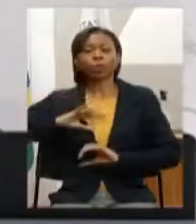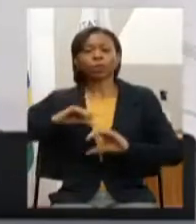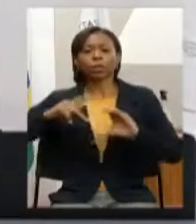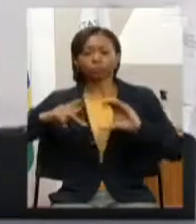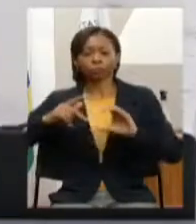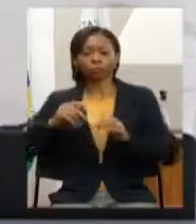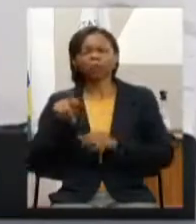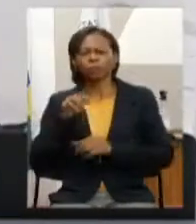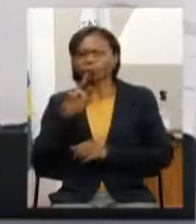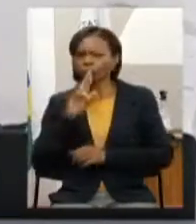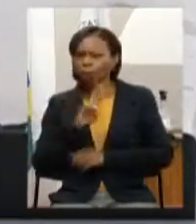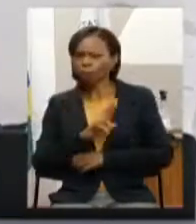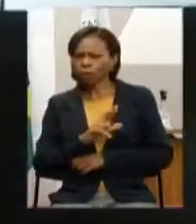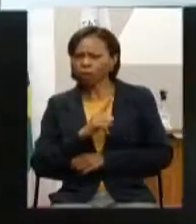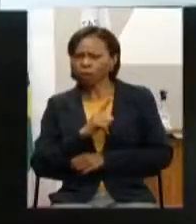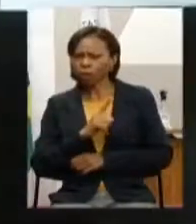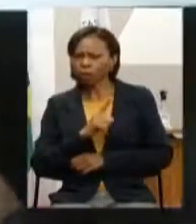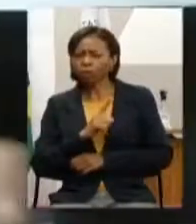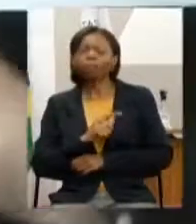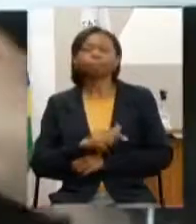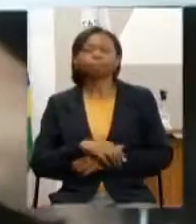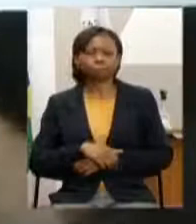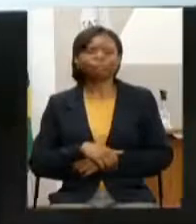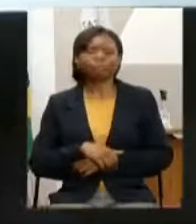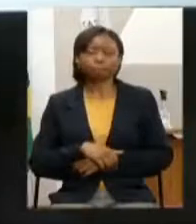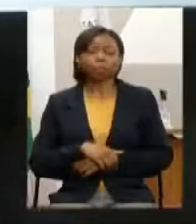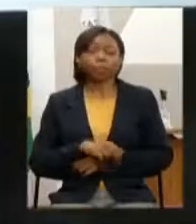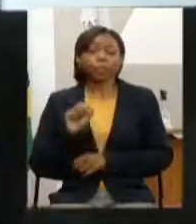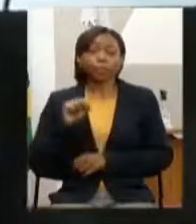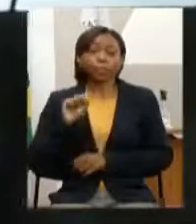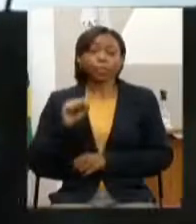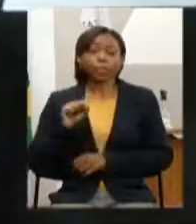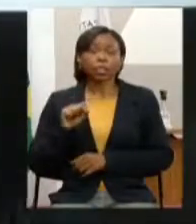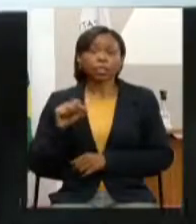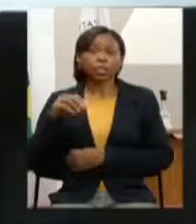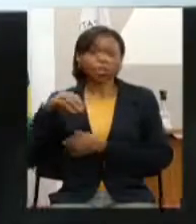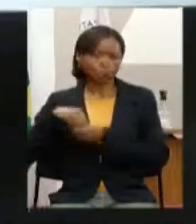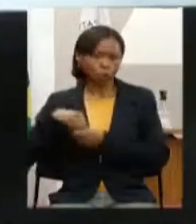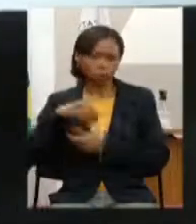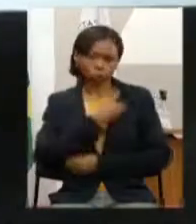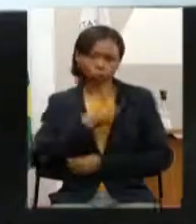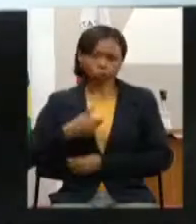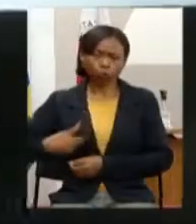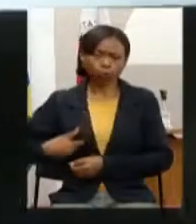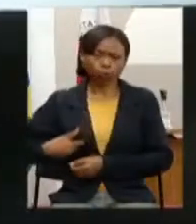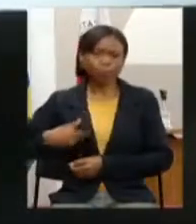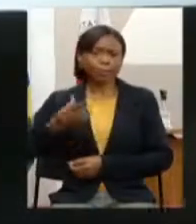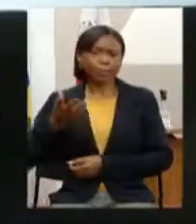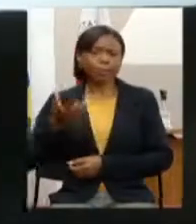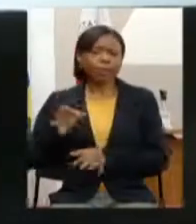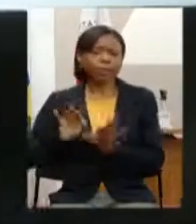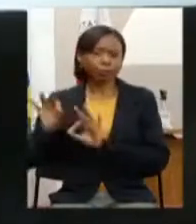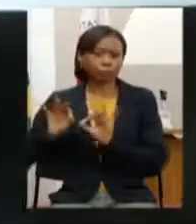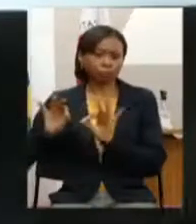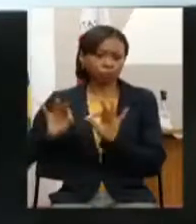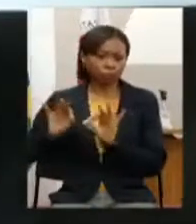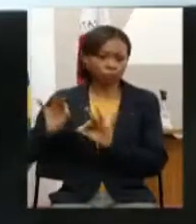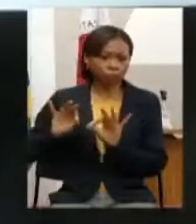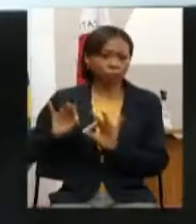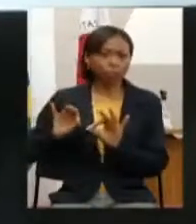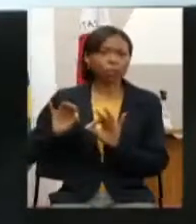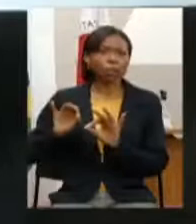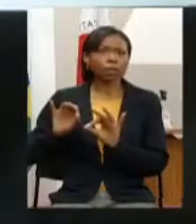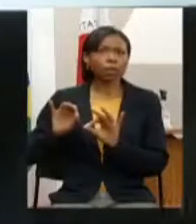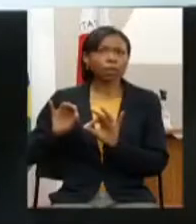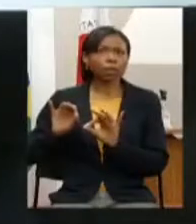é uma demanda que está assim no radar do governo deputado e Maria das Graças também que comentou a